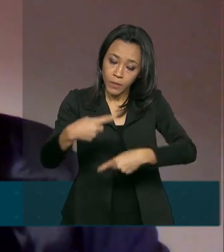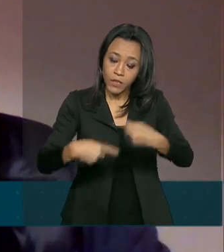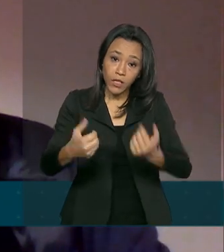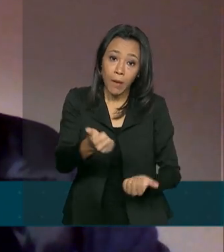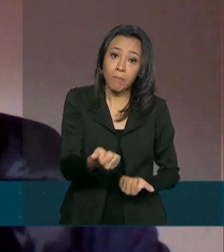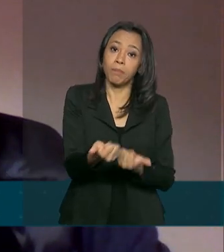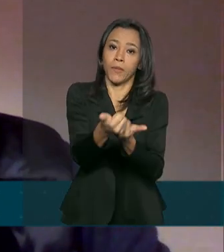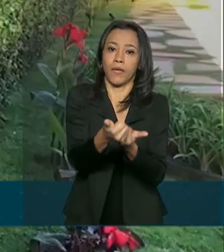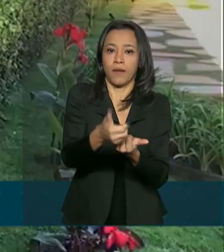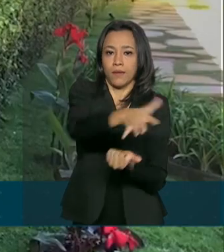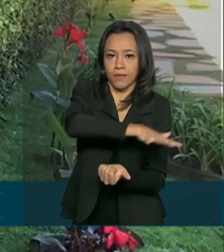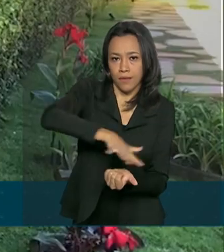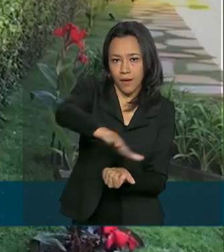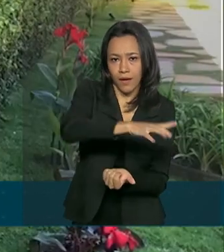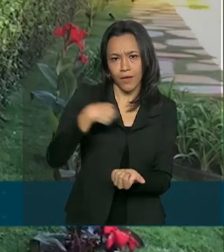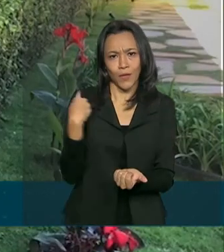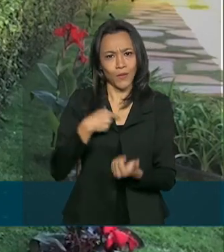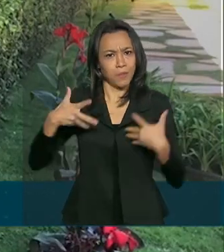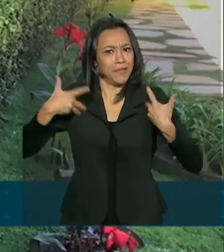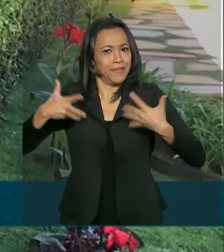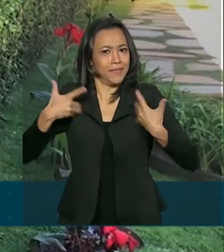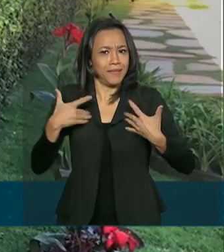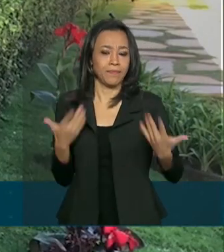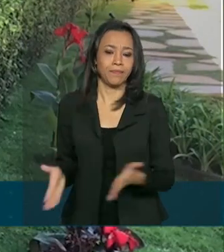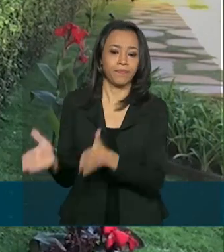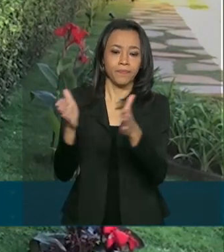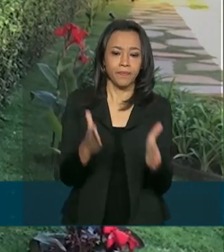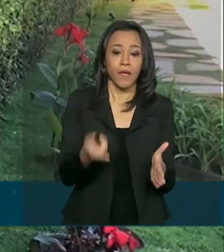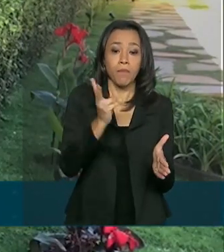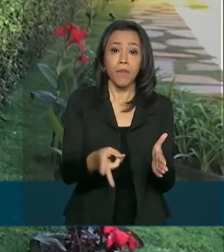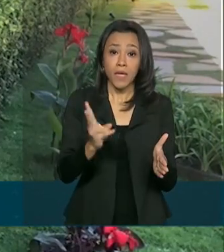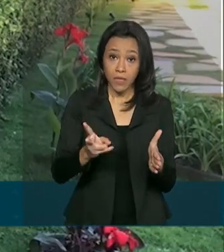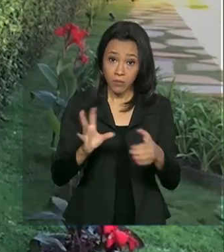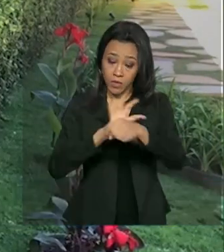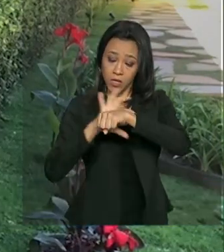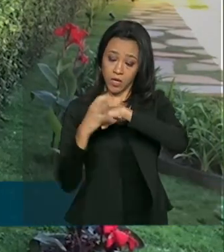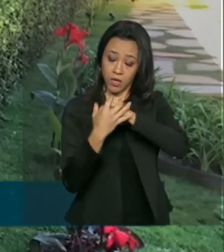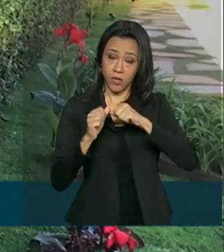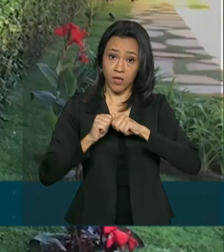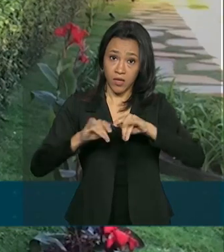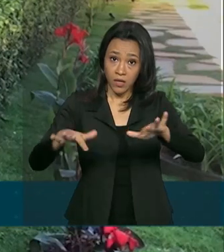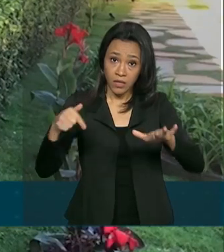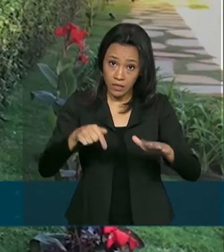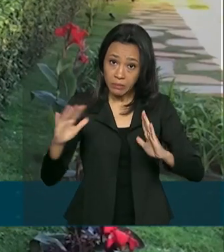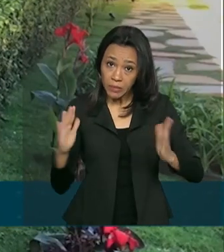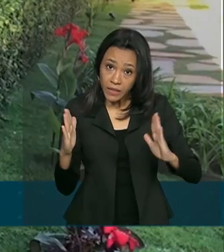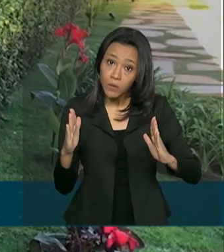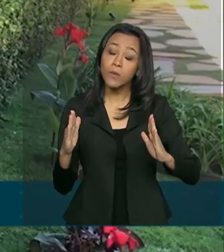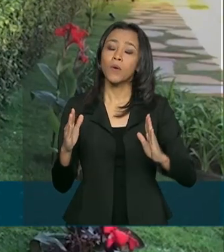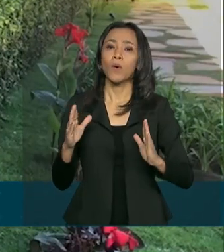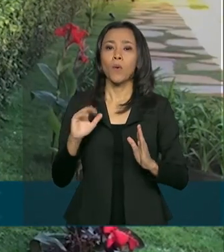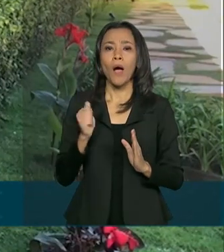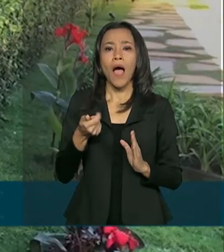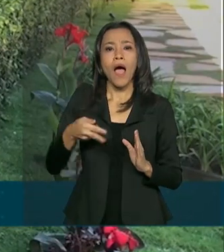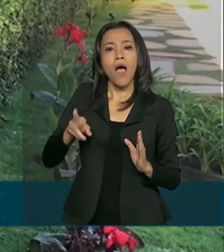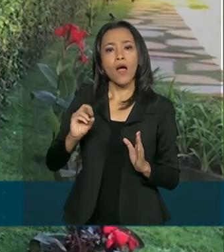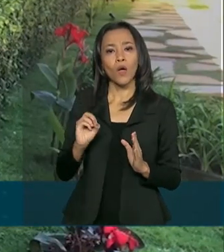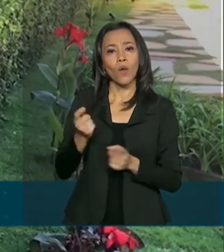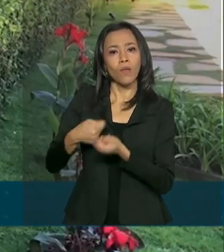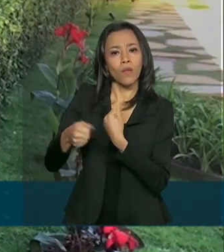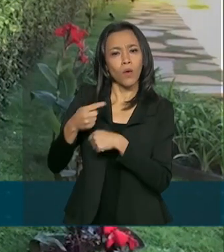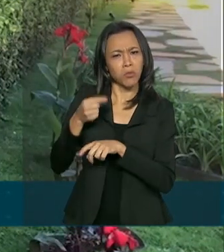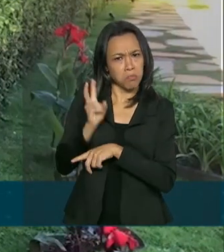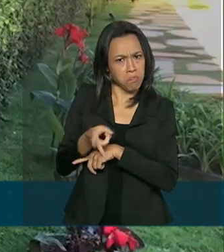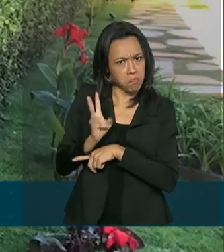estamos animados com isso. Mesmo durante a pandemia da Covid-19, o abronegócio mantém o seu peso na balança